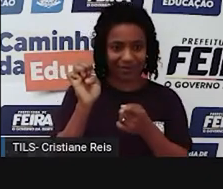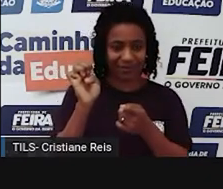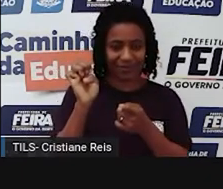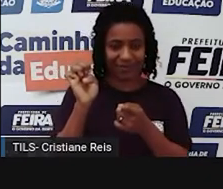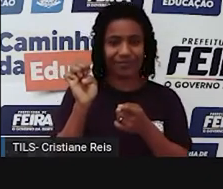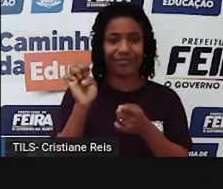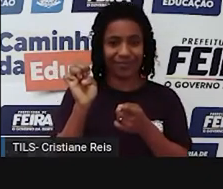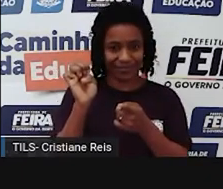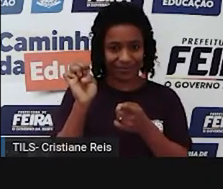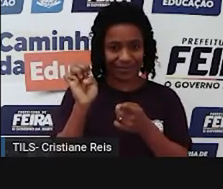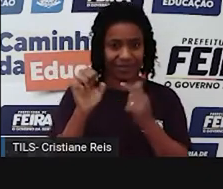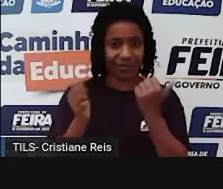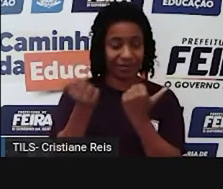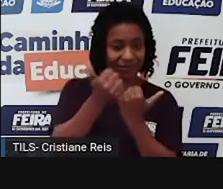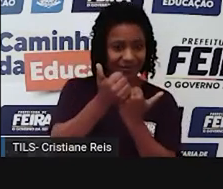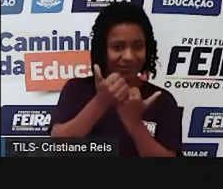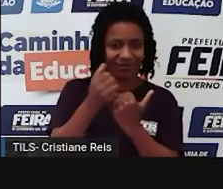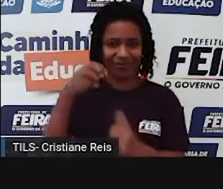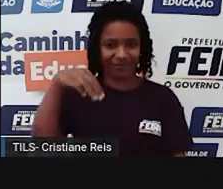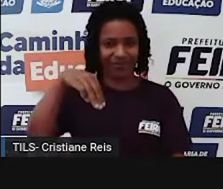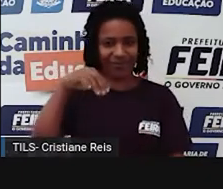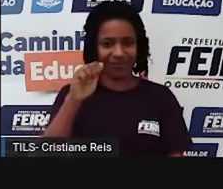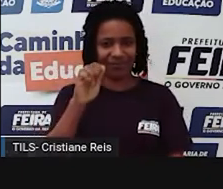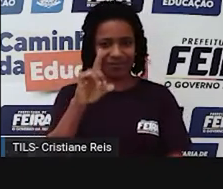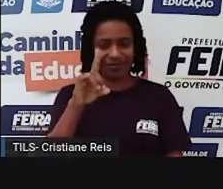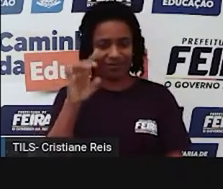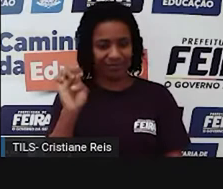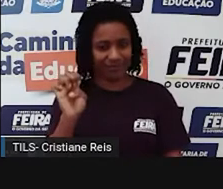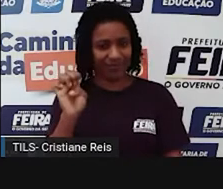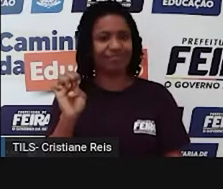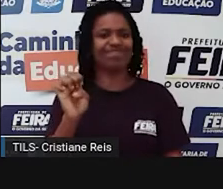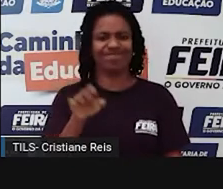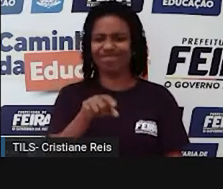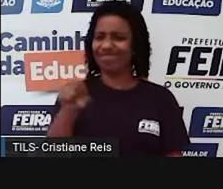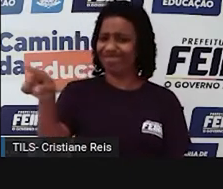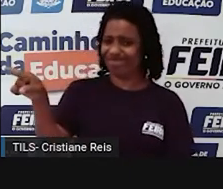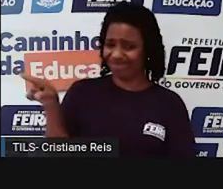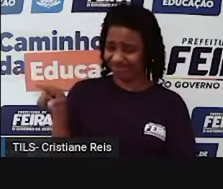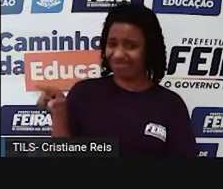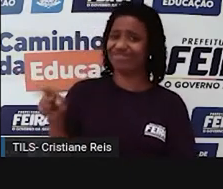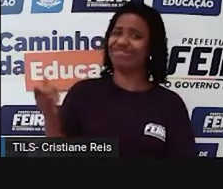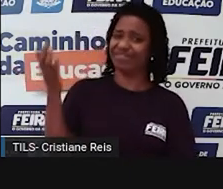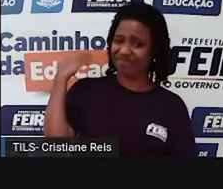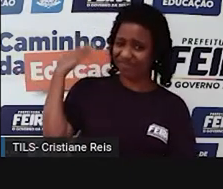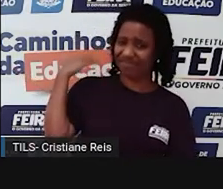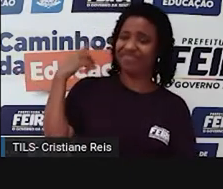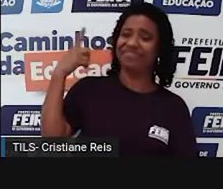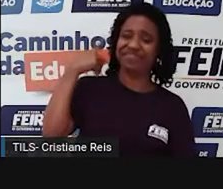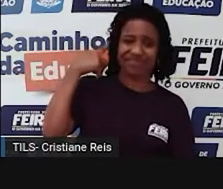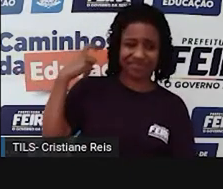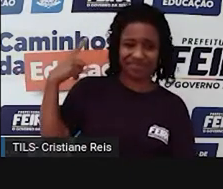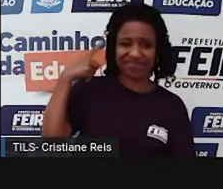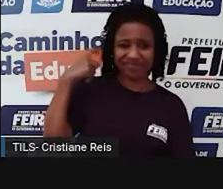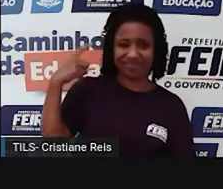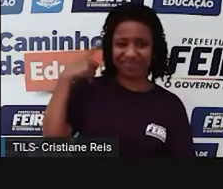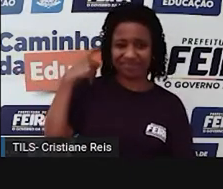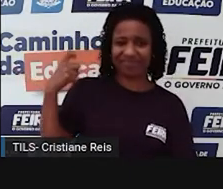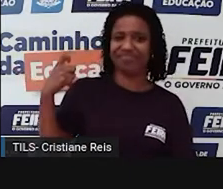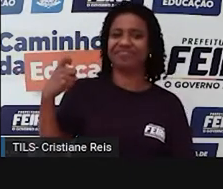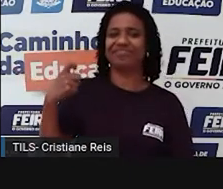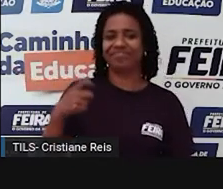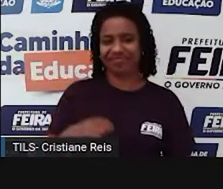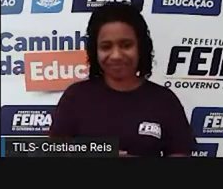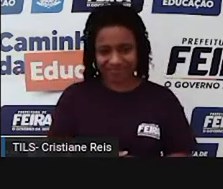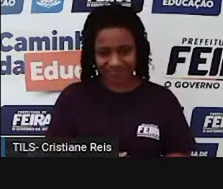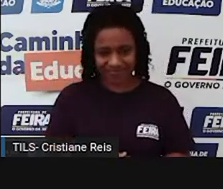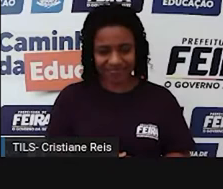fizeram muito barulho. E no que diz respeito ao verbo to